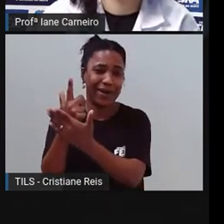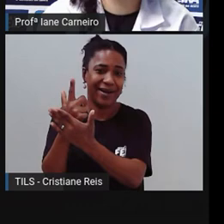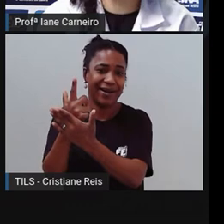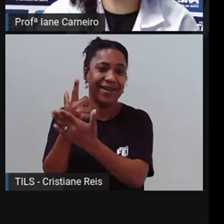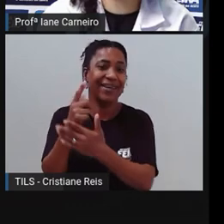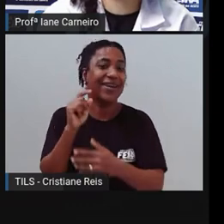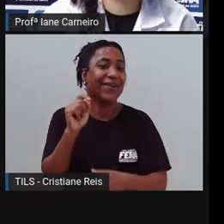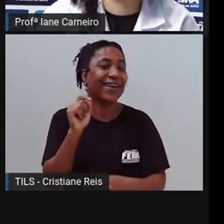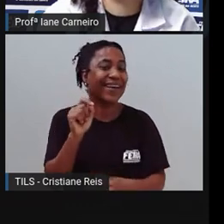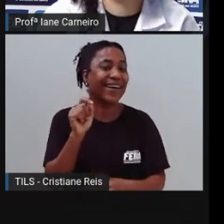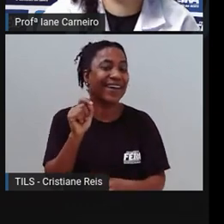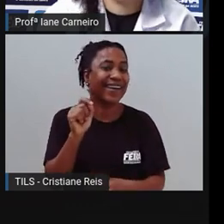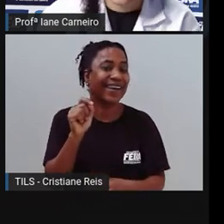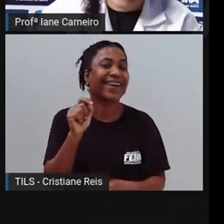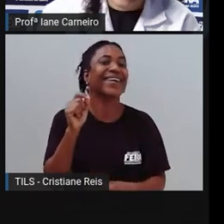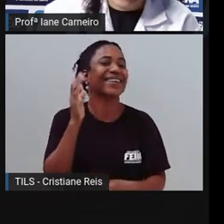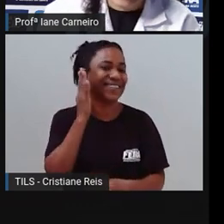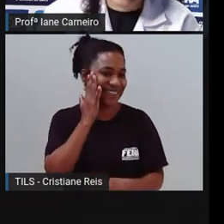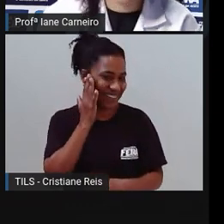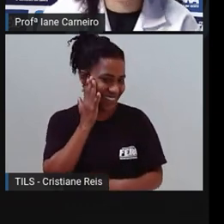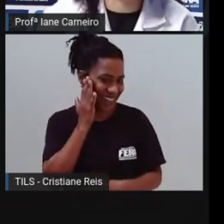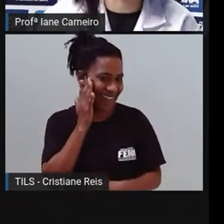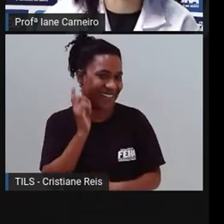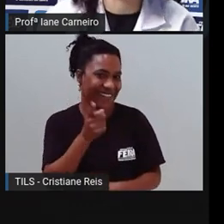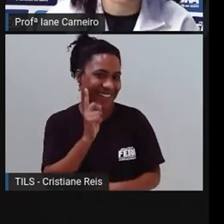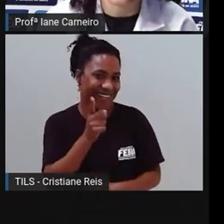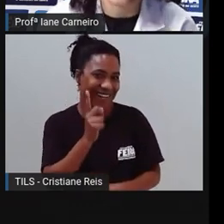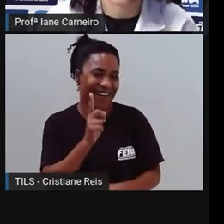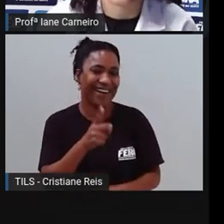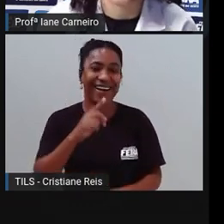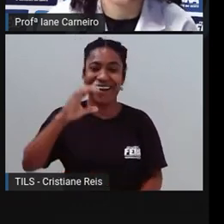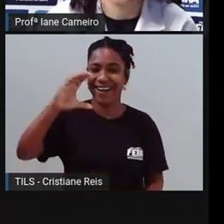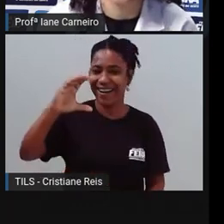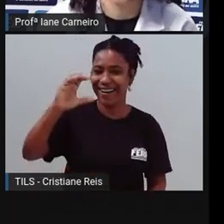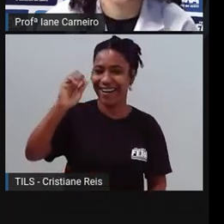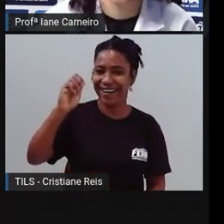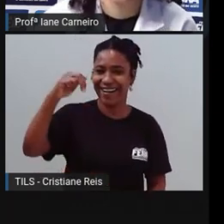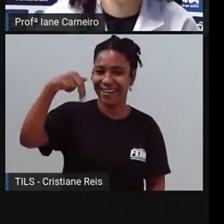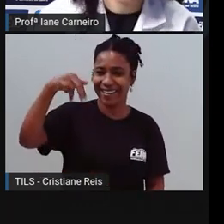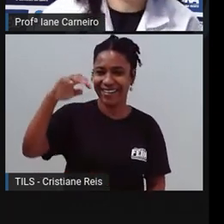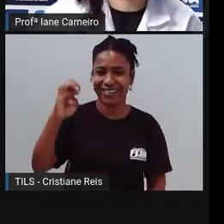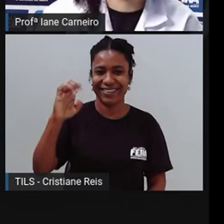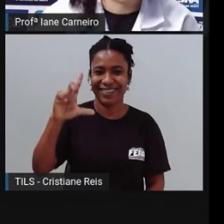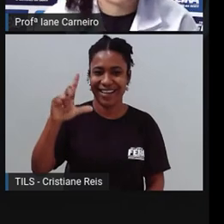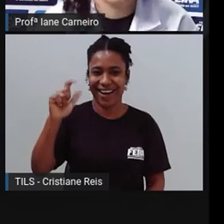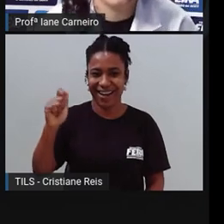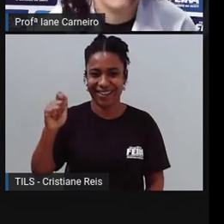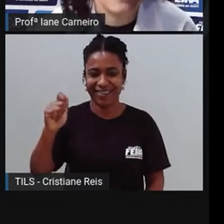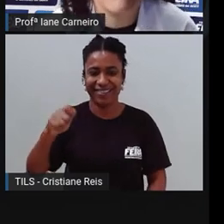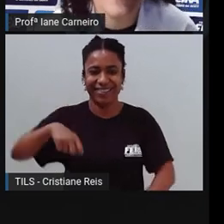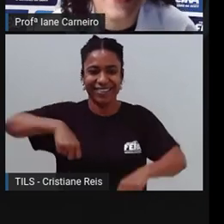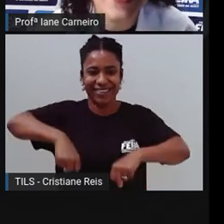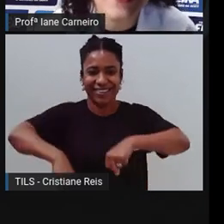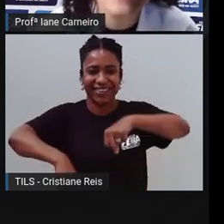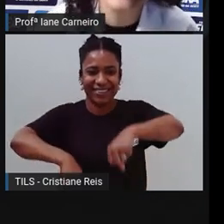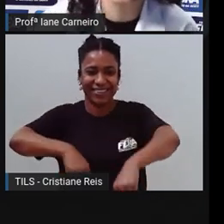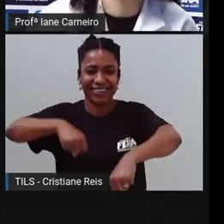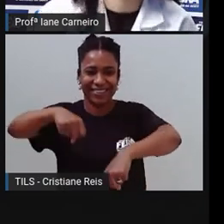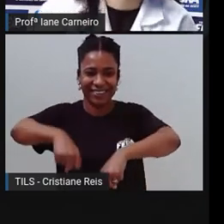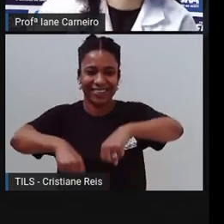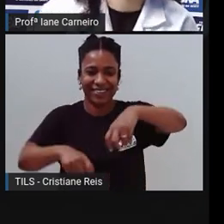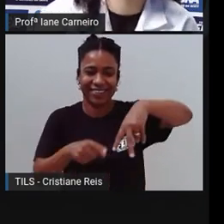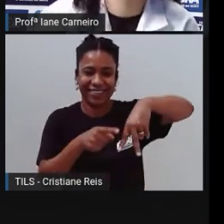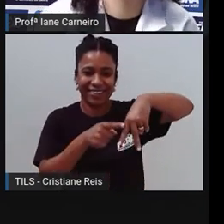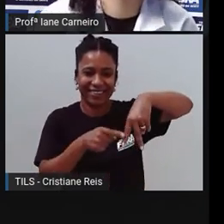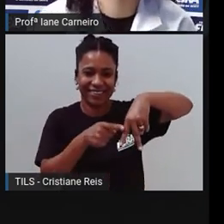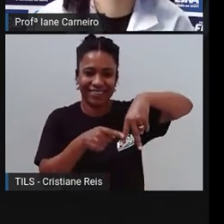a... Isso e essa. É a canela, ó. A canela que a gente tem, né, na perna. E tem